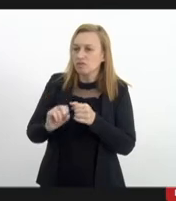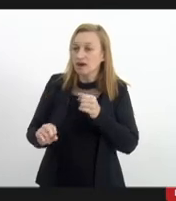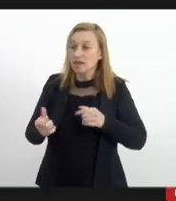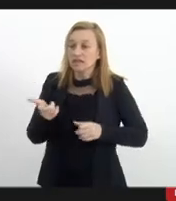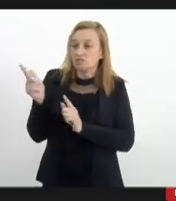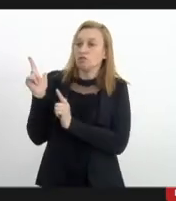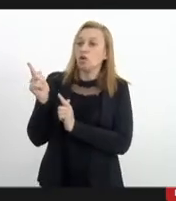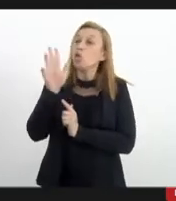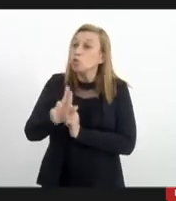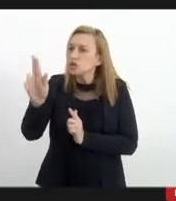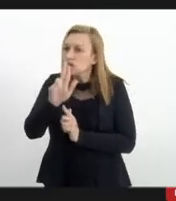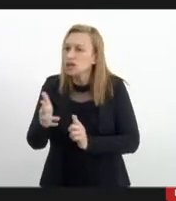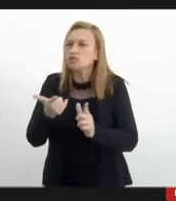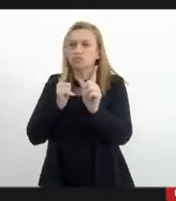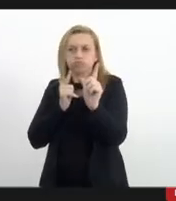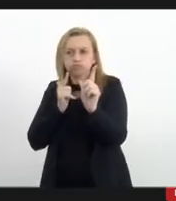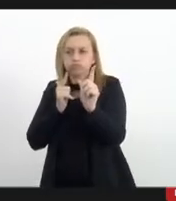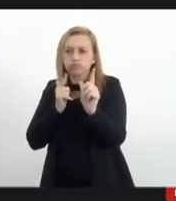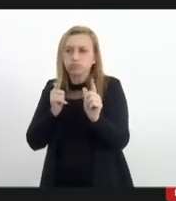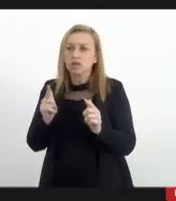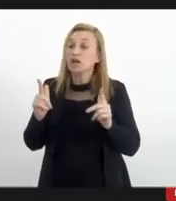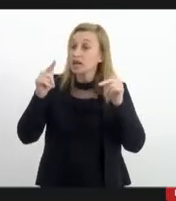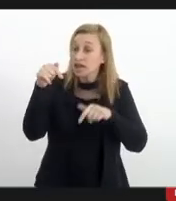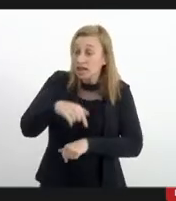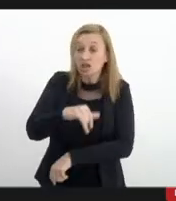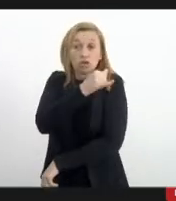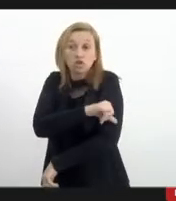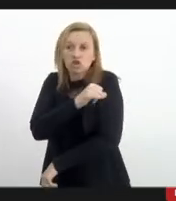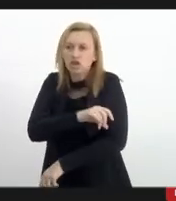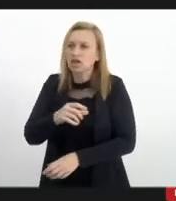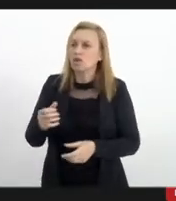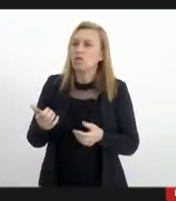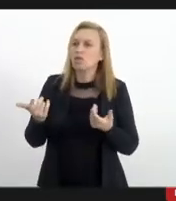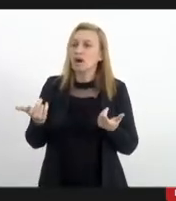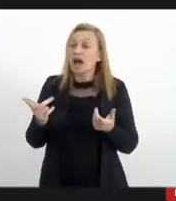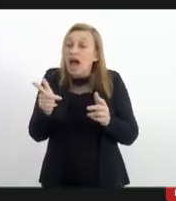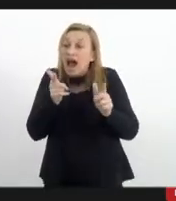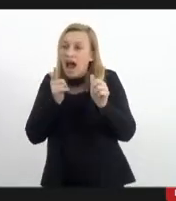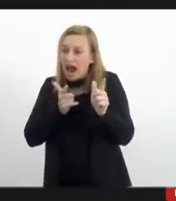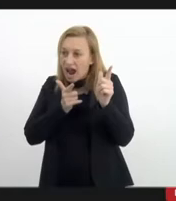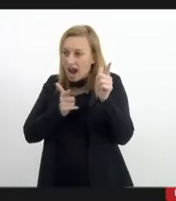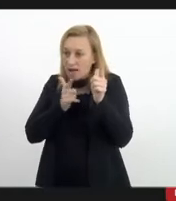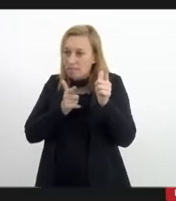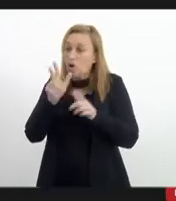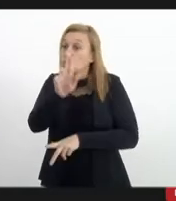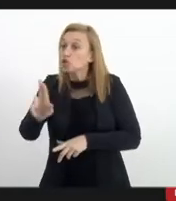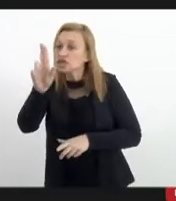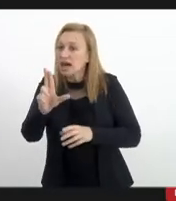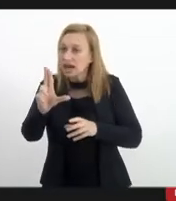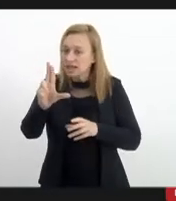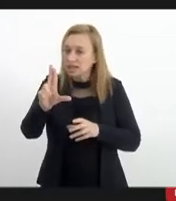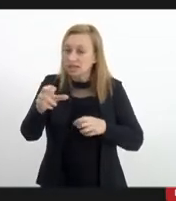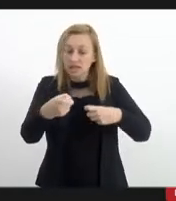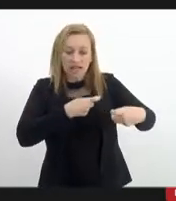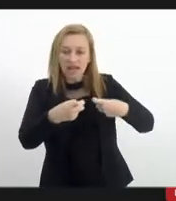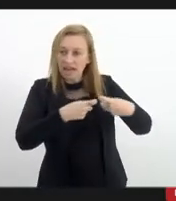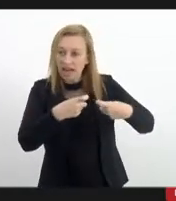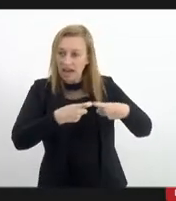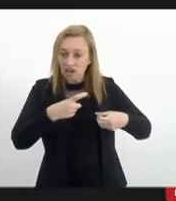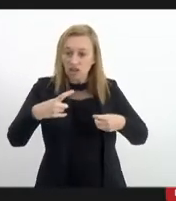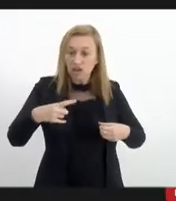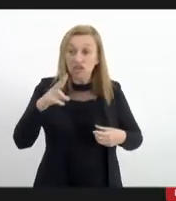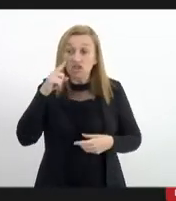de fogo e no caso do Rio de Janeiro, armas de guerra são literalmente as mesmas armas que são empregadas nas guerras do mundo afora,